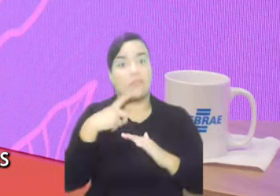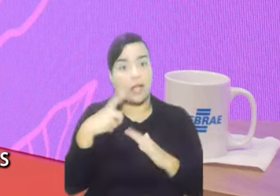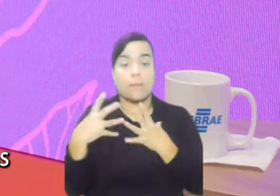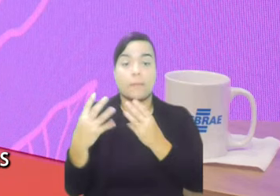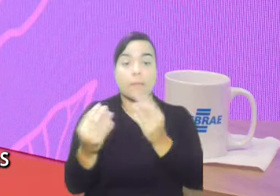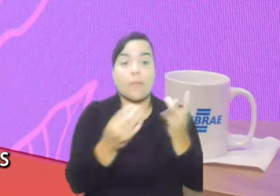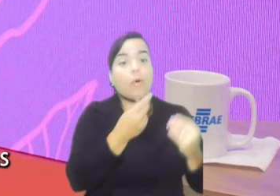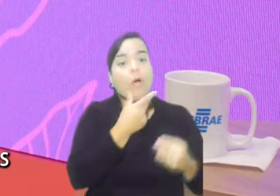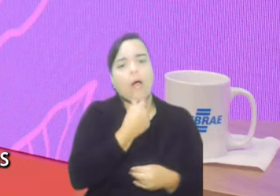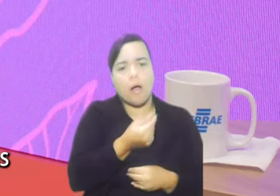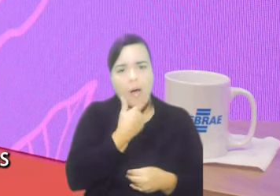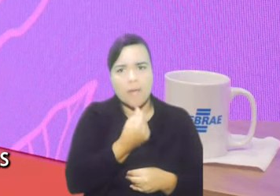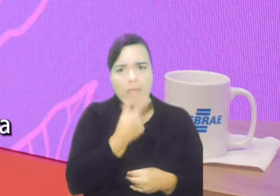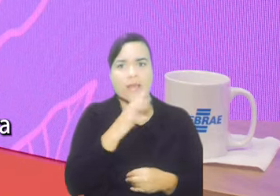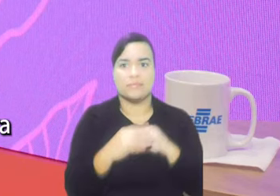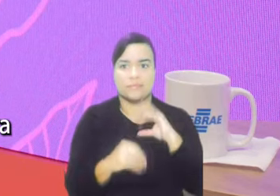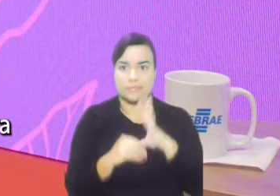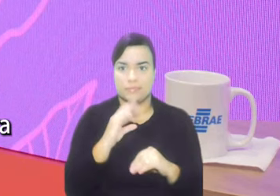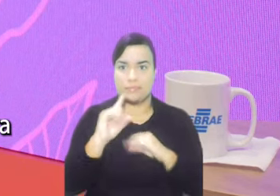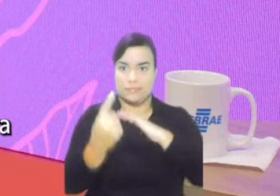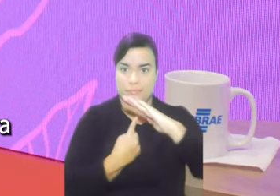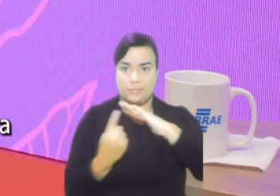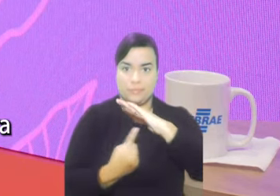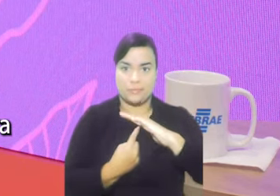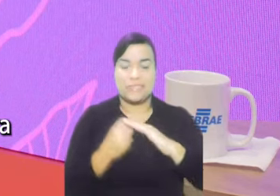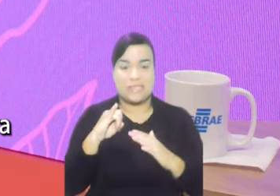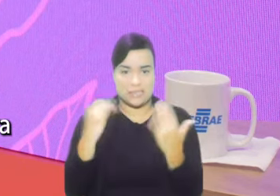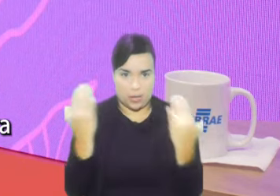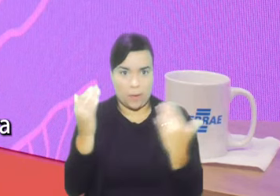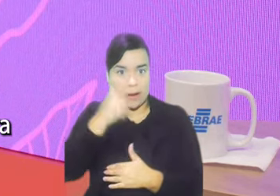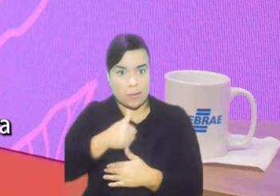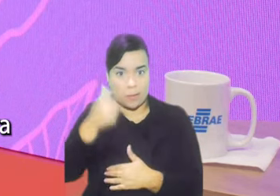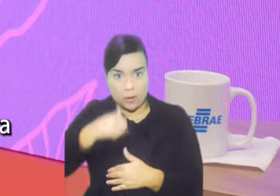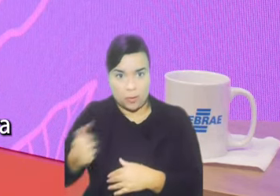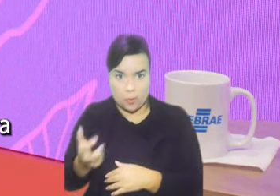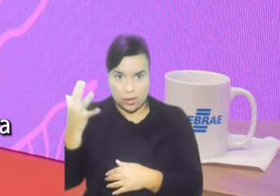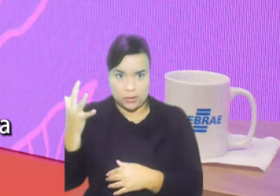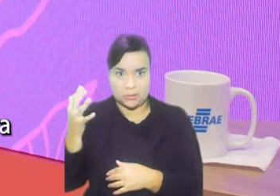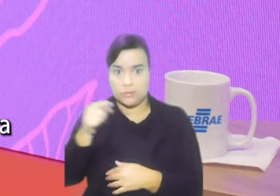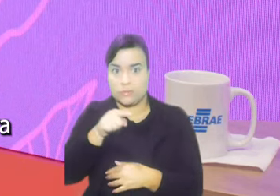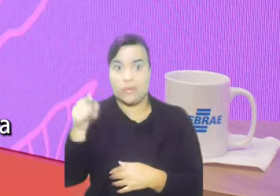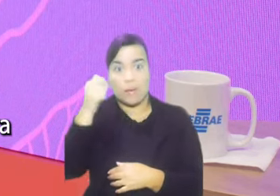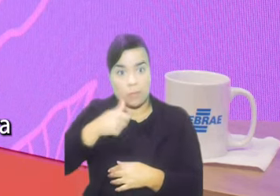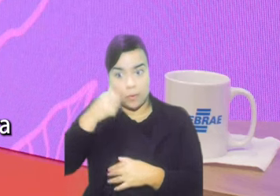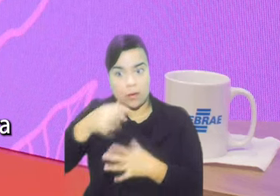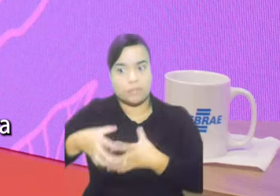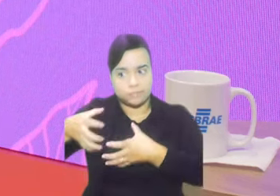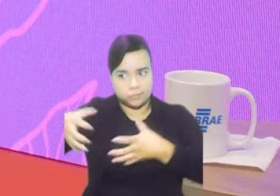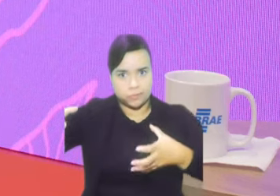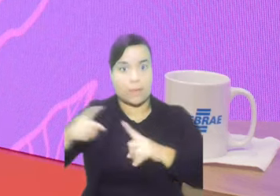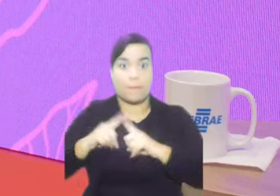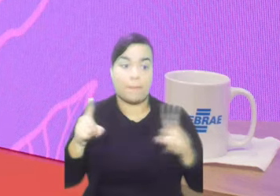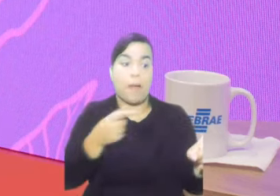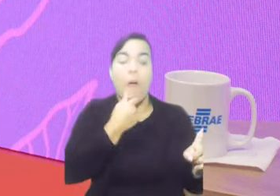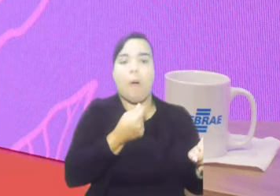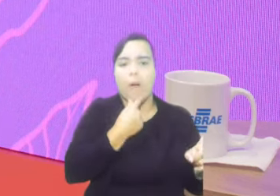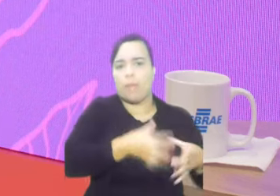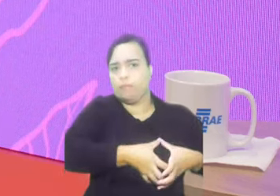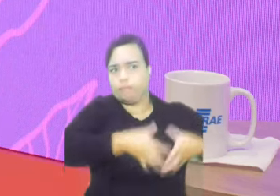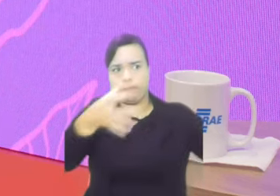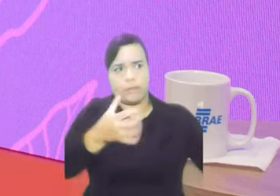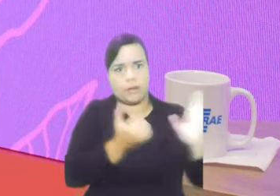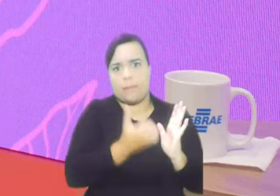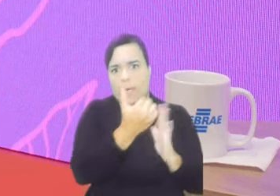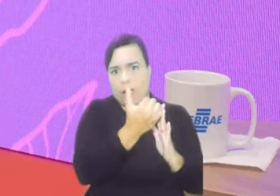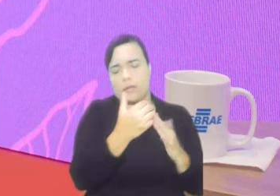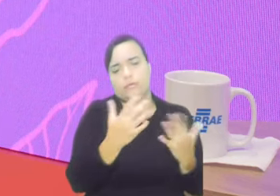gente tem um número muito grande de homens ainda, refugiados, quando a gente compara com o número de mulheres, apesar que o número